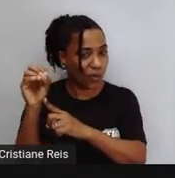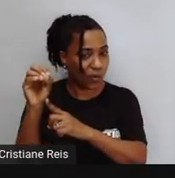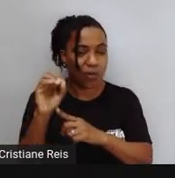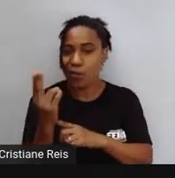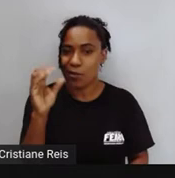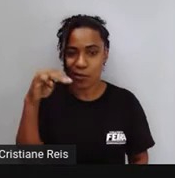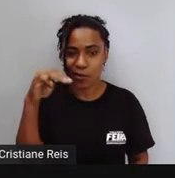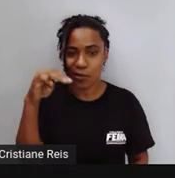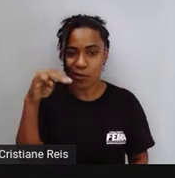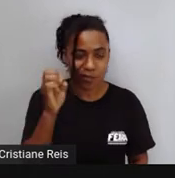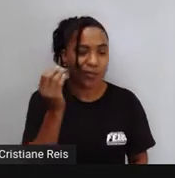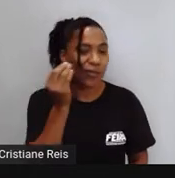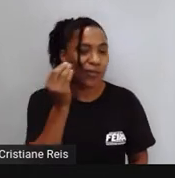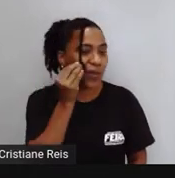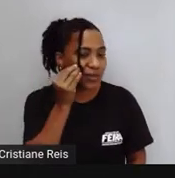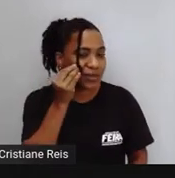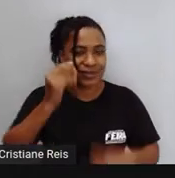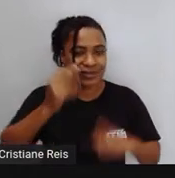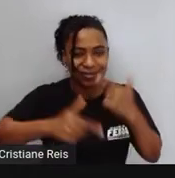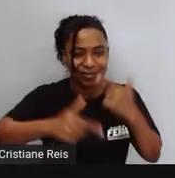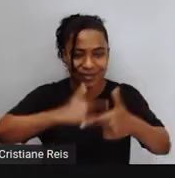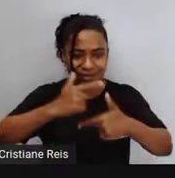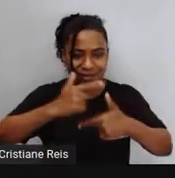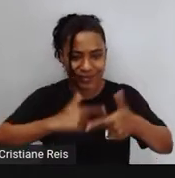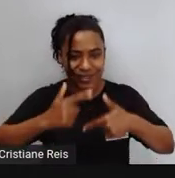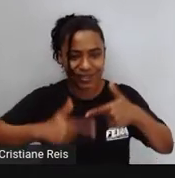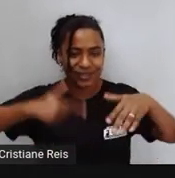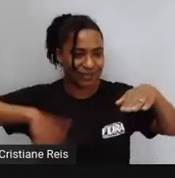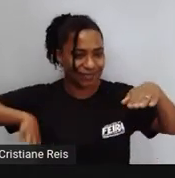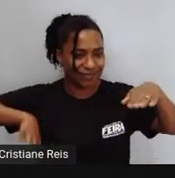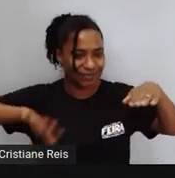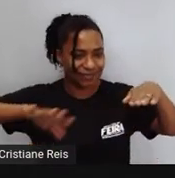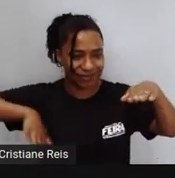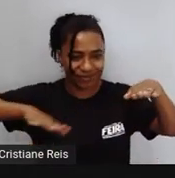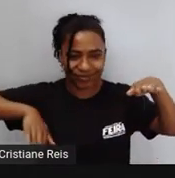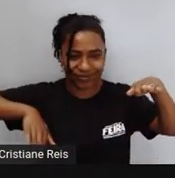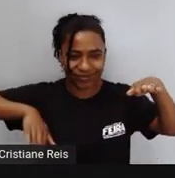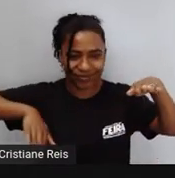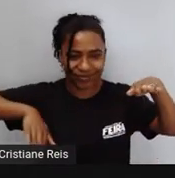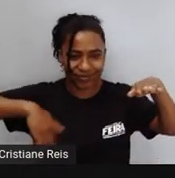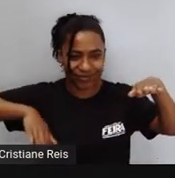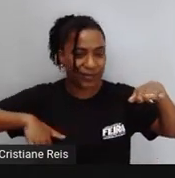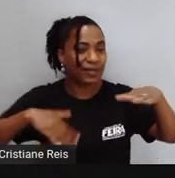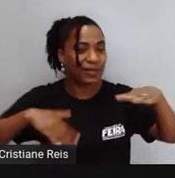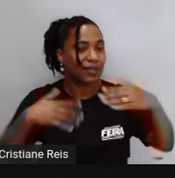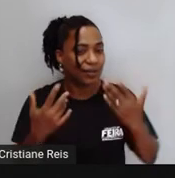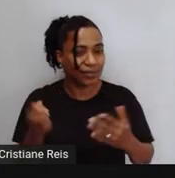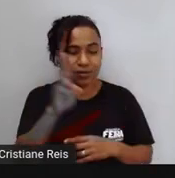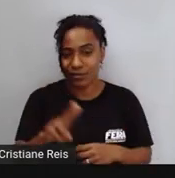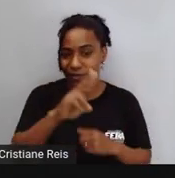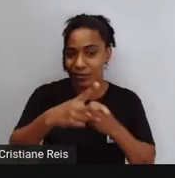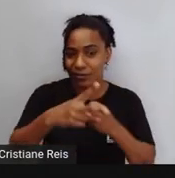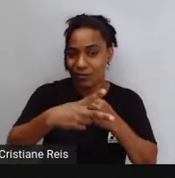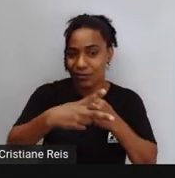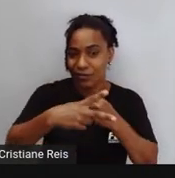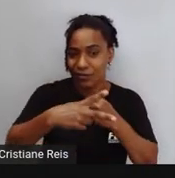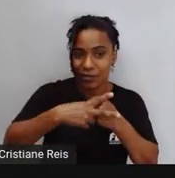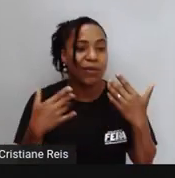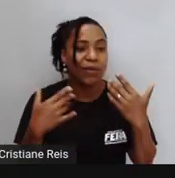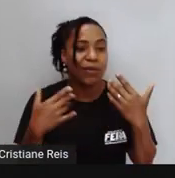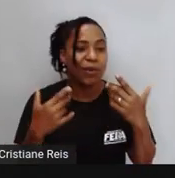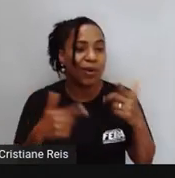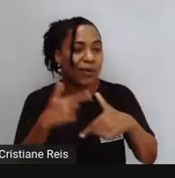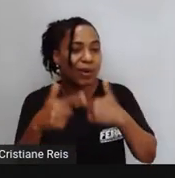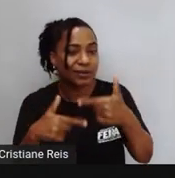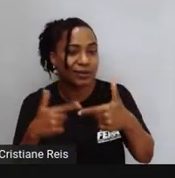física Então nós devemos utilizar O verbo que indica a ação Que a gente quer expressar Neste caso swim